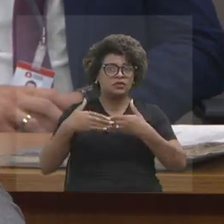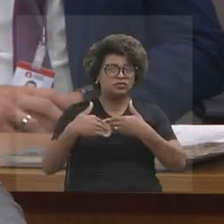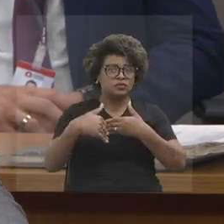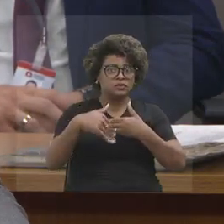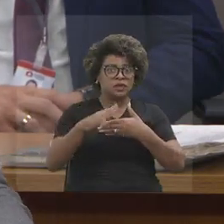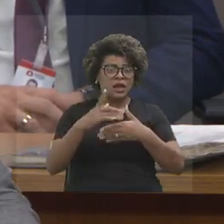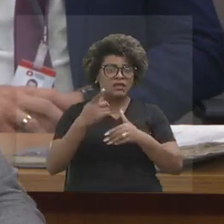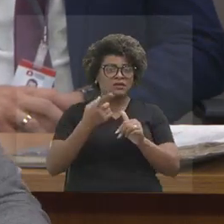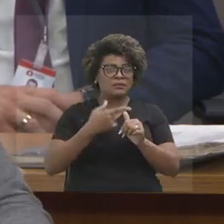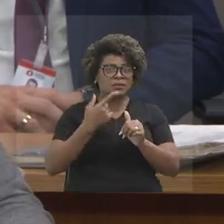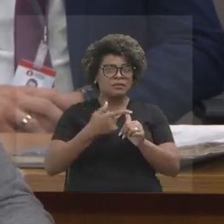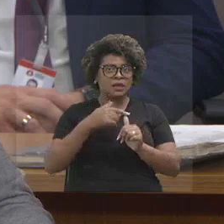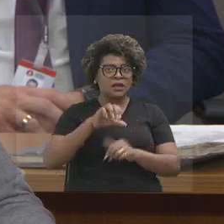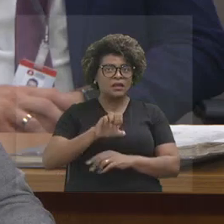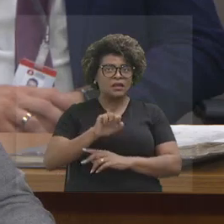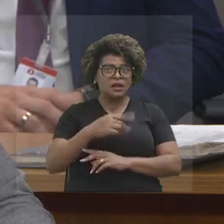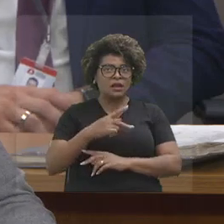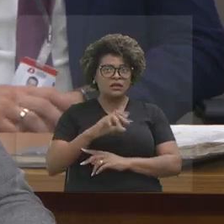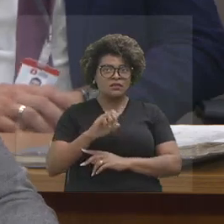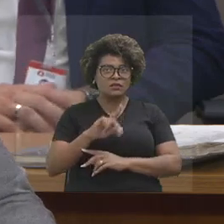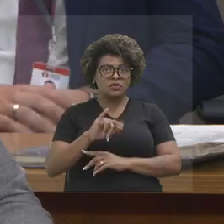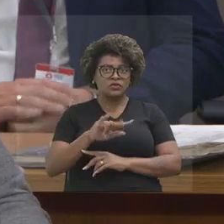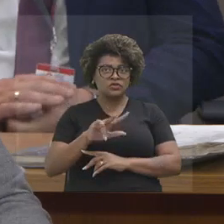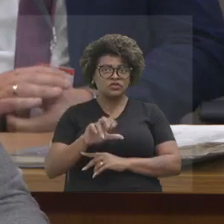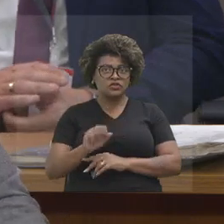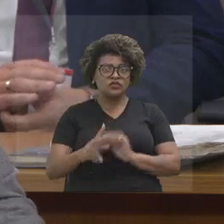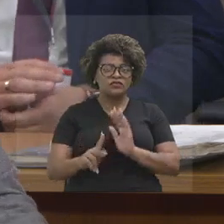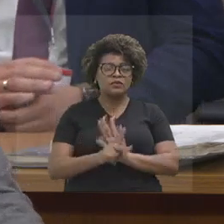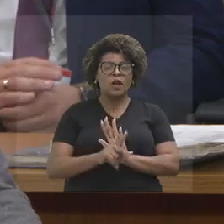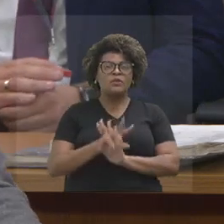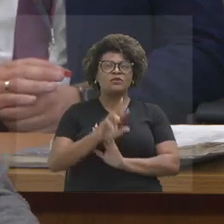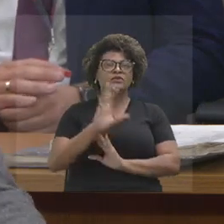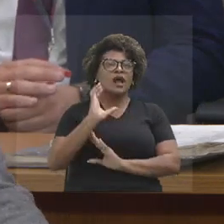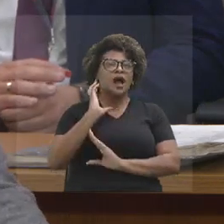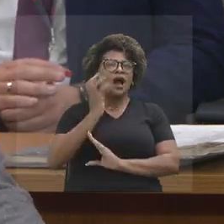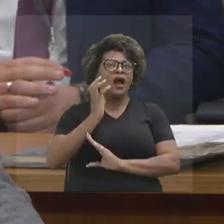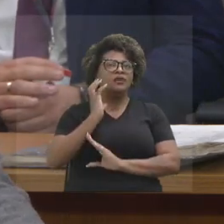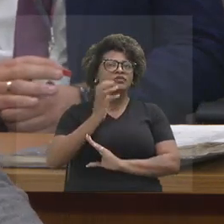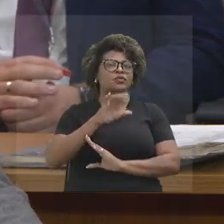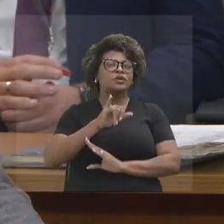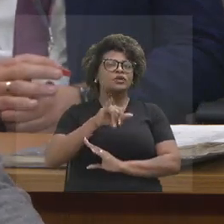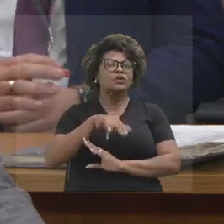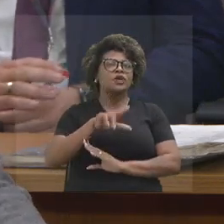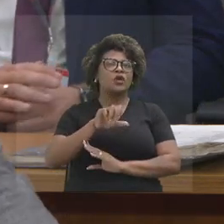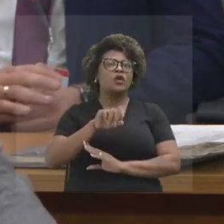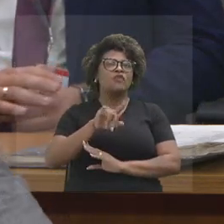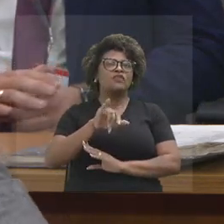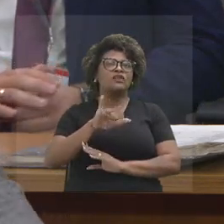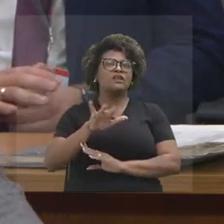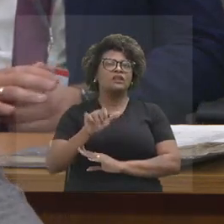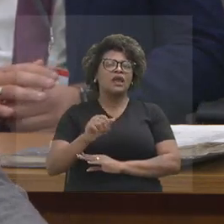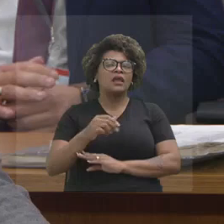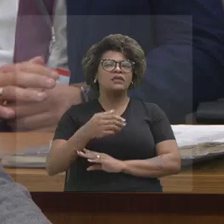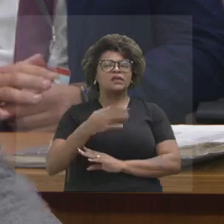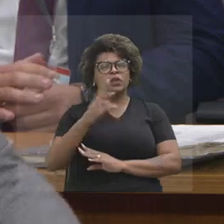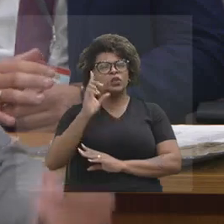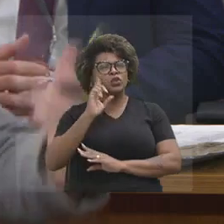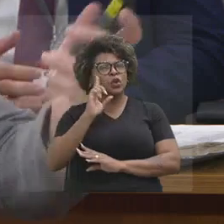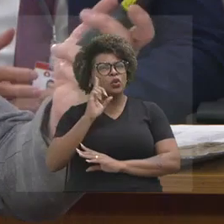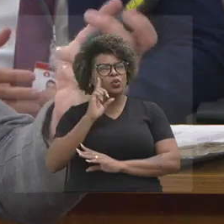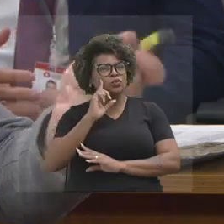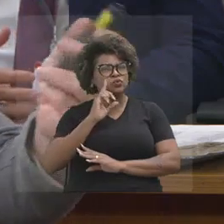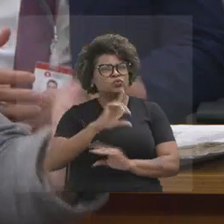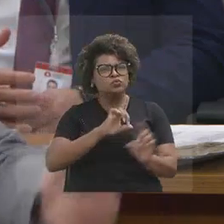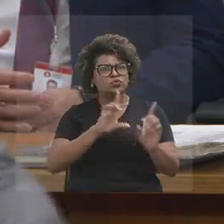Primeiras Esportivas, muito antigo, da Rádio Confidência, na TV, todos os dias, meio dia e meia, antes do Jornal Minas.